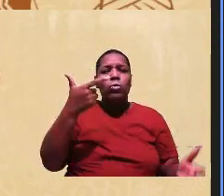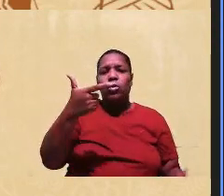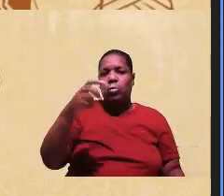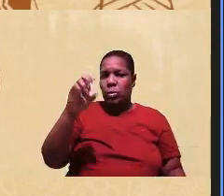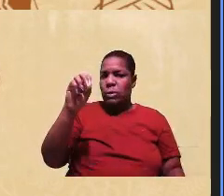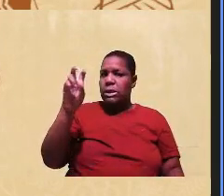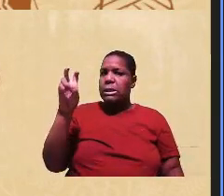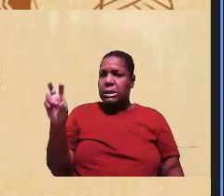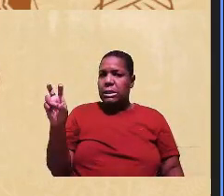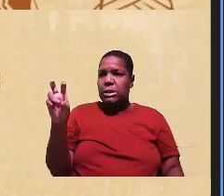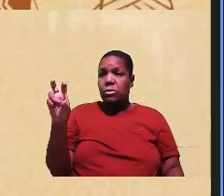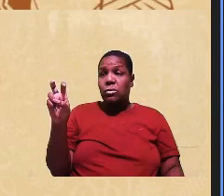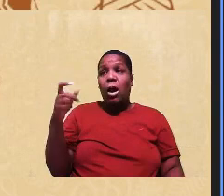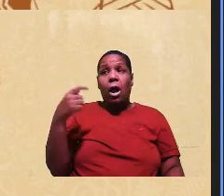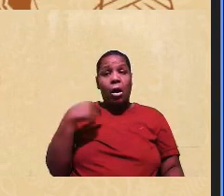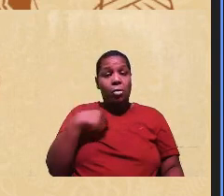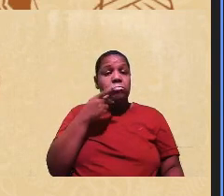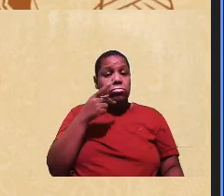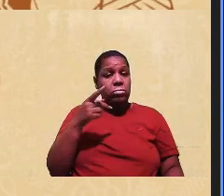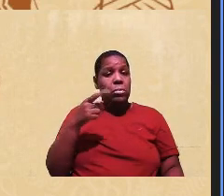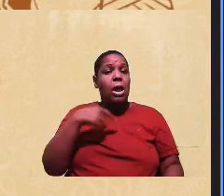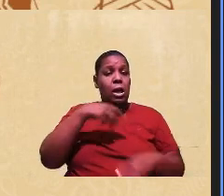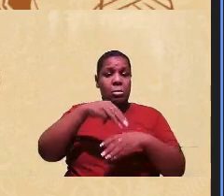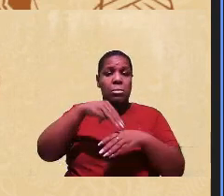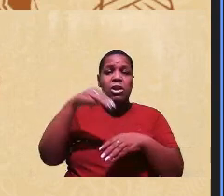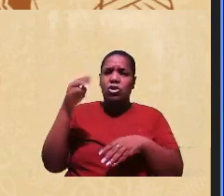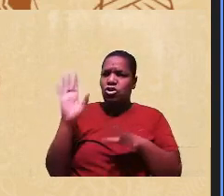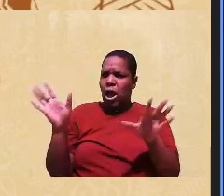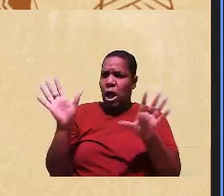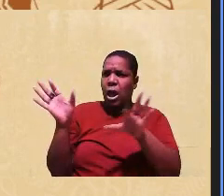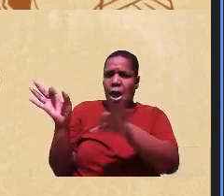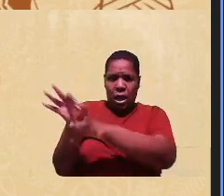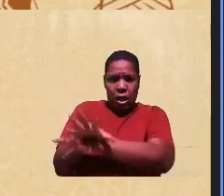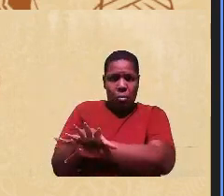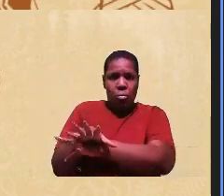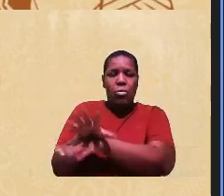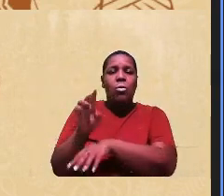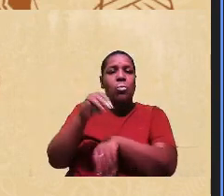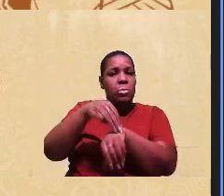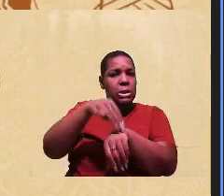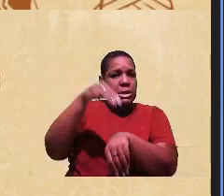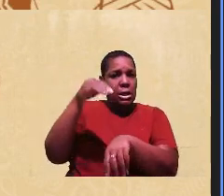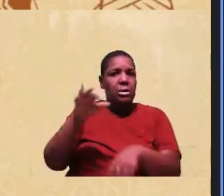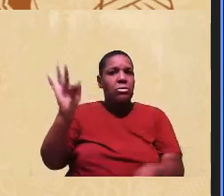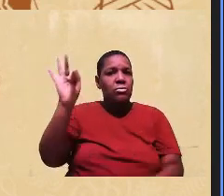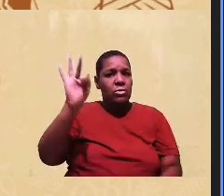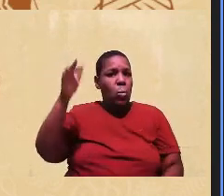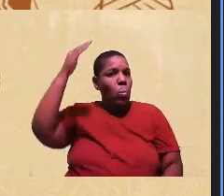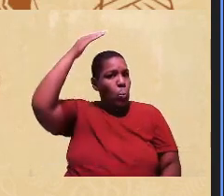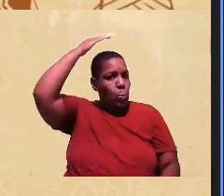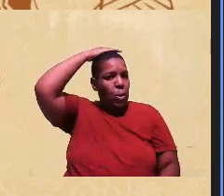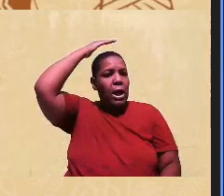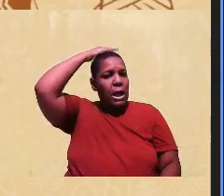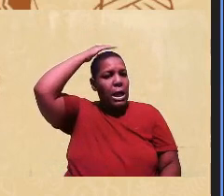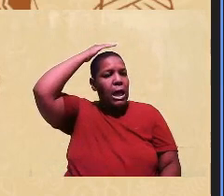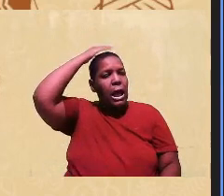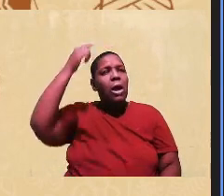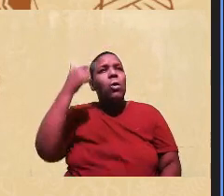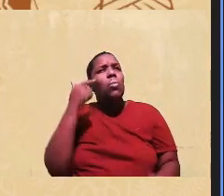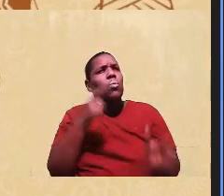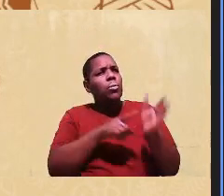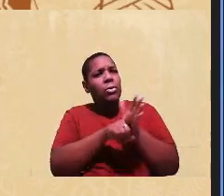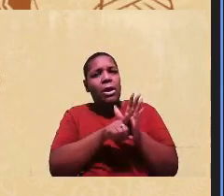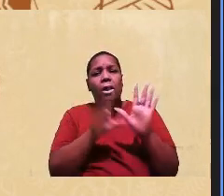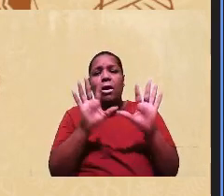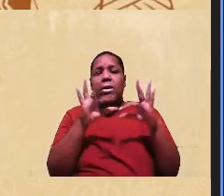Eu, então, estava fazendo mestrado, a gente tinha terminado o mestrado na Federal do Paraná, sempre pesquisei relações sociais, sou de uma família